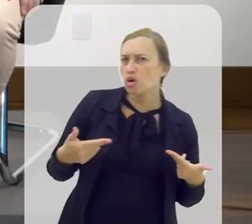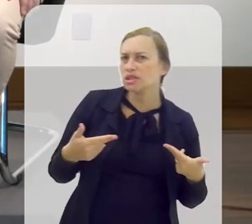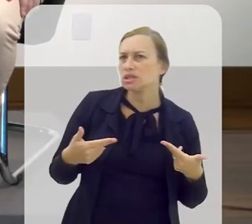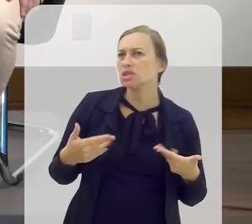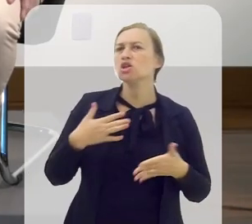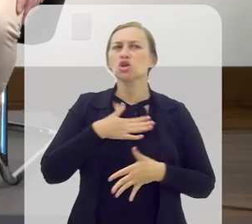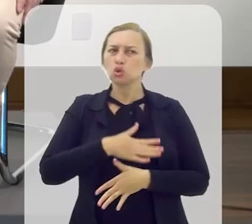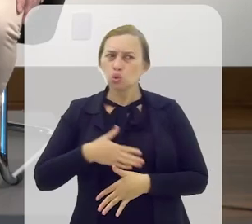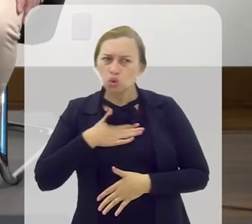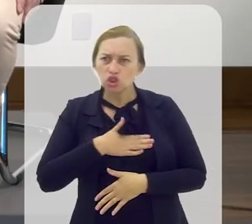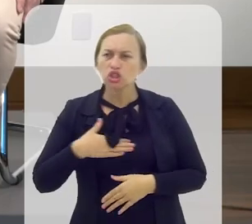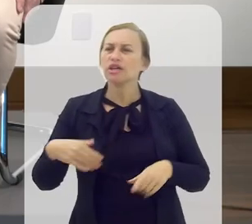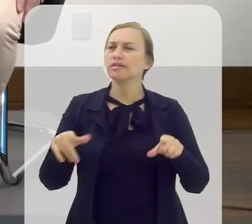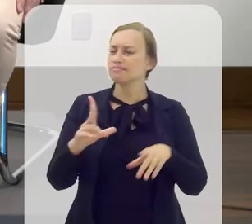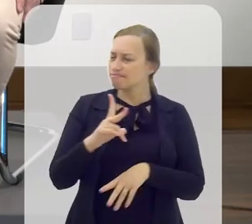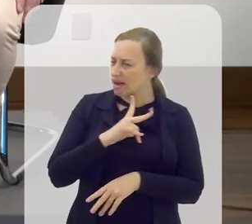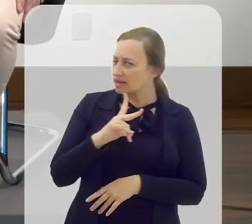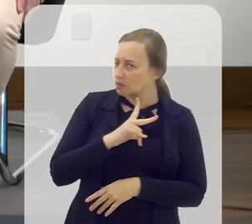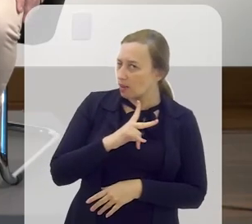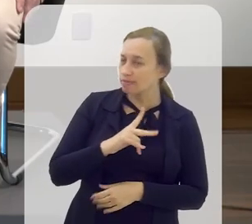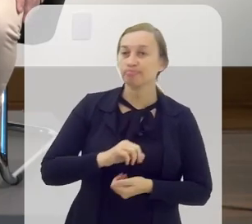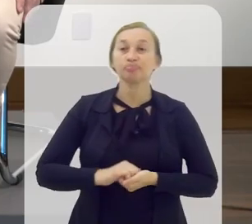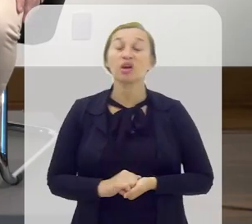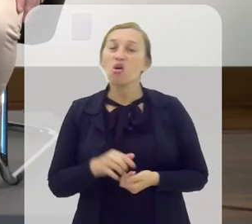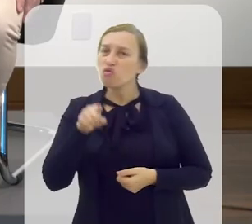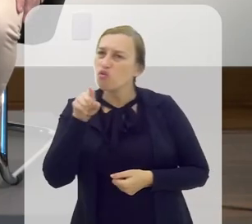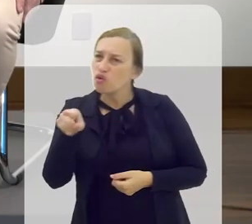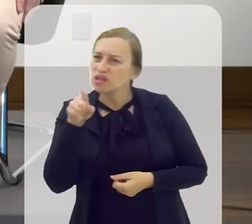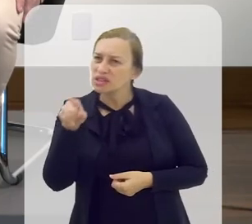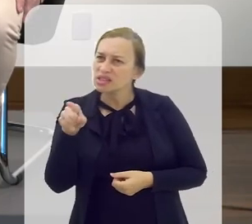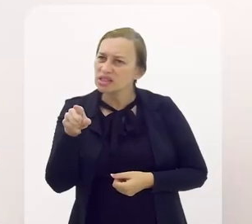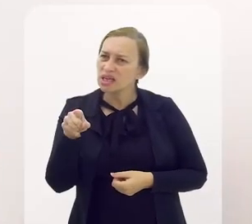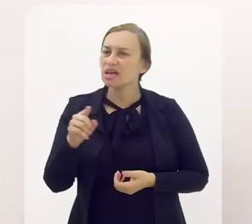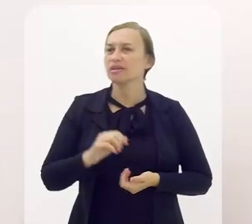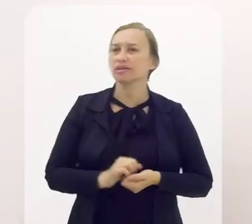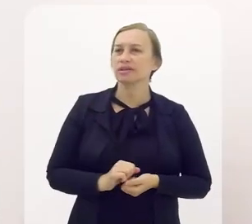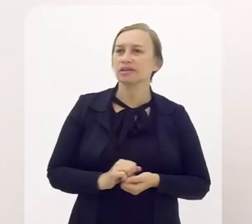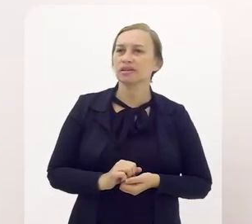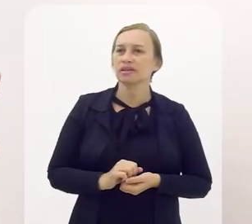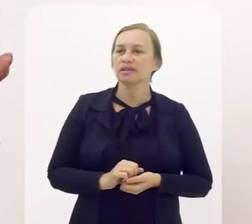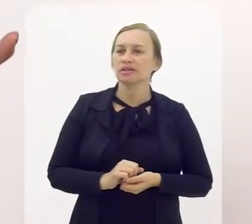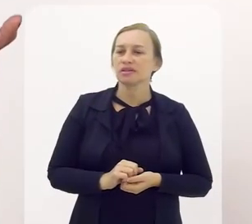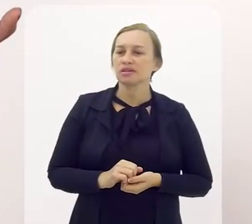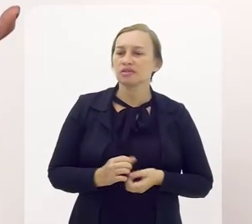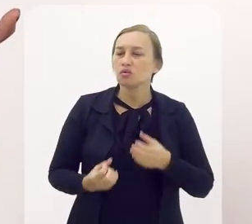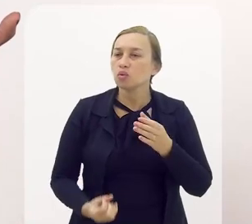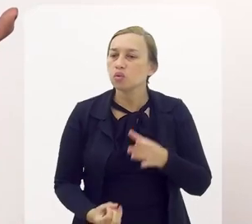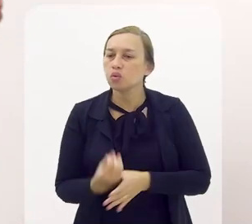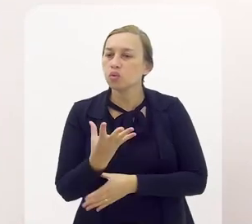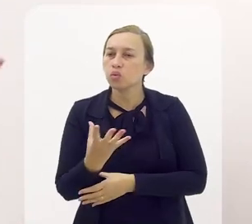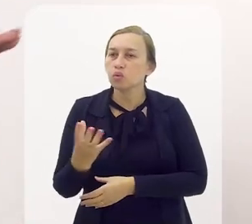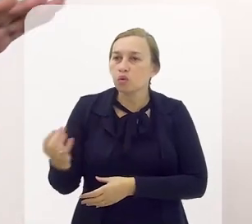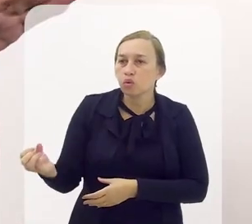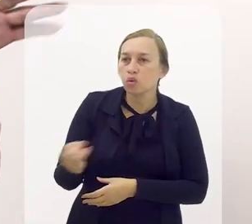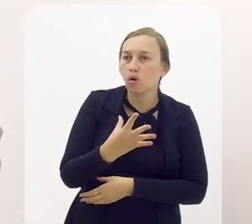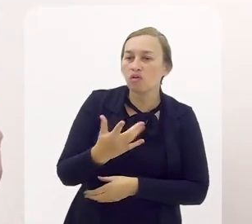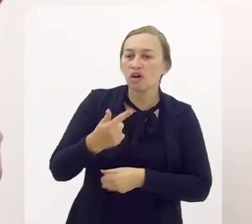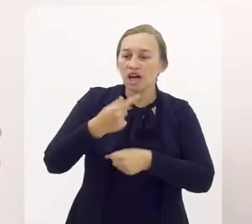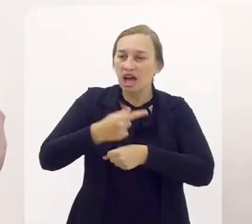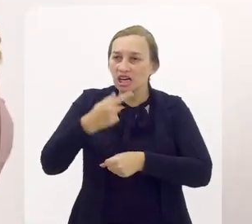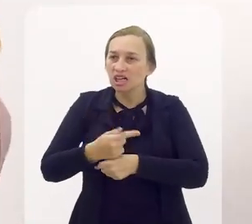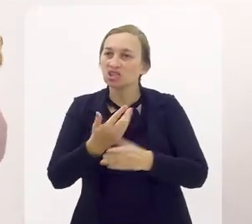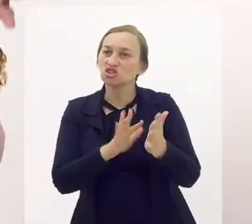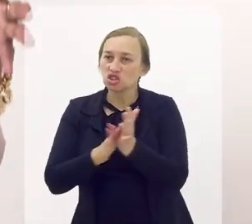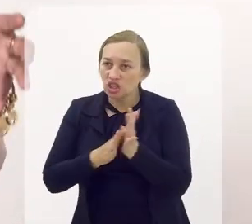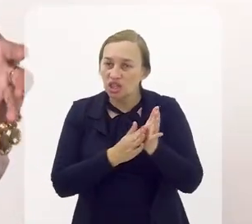outra coisa que eu gostei muito particularmente. Vocês surgem novos. Eu gosto de São Grande